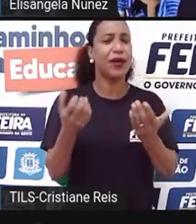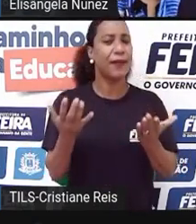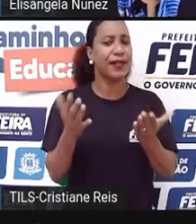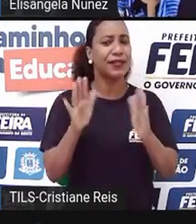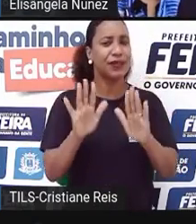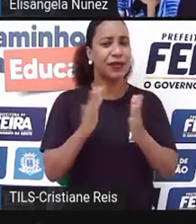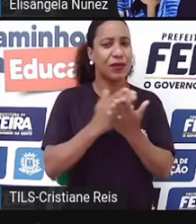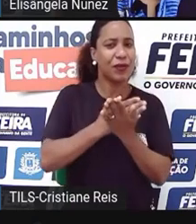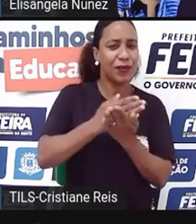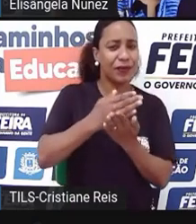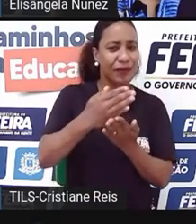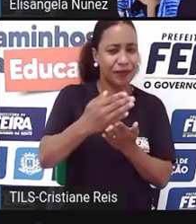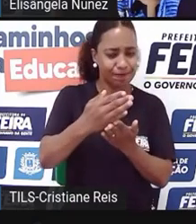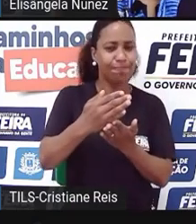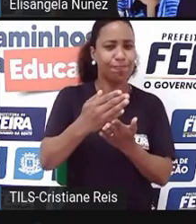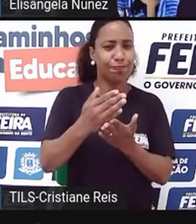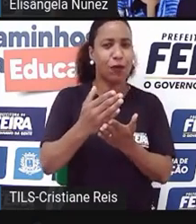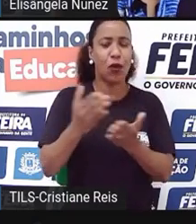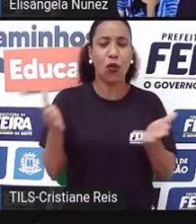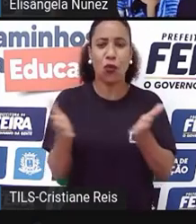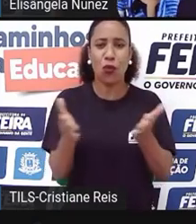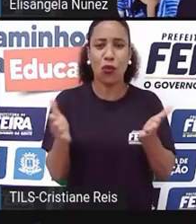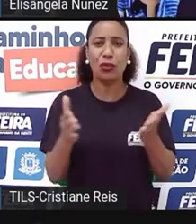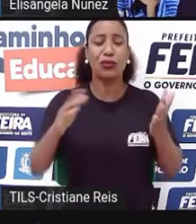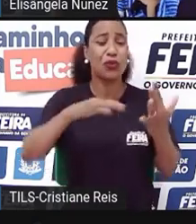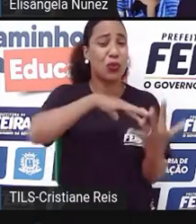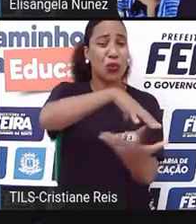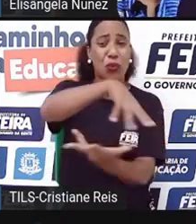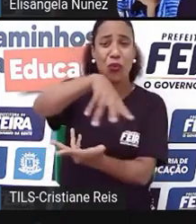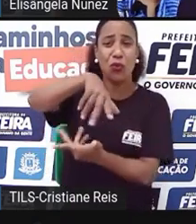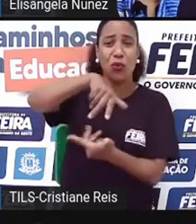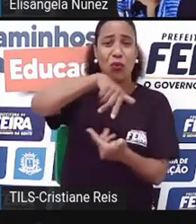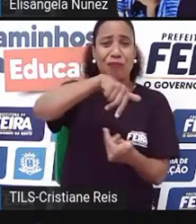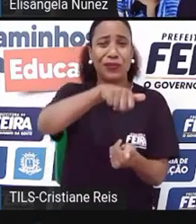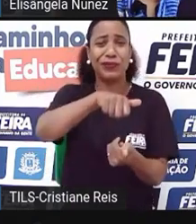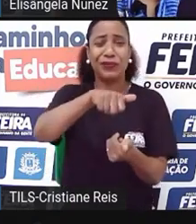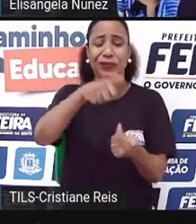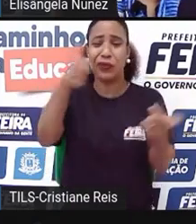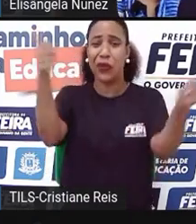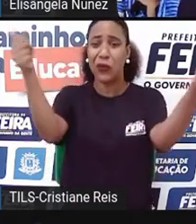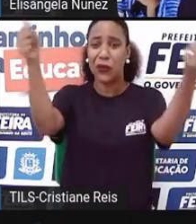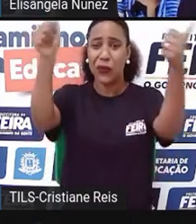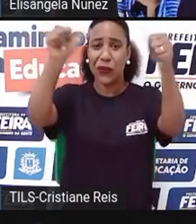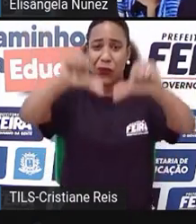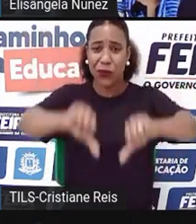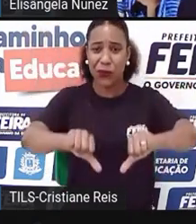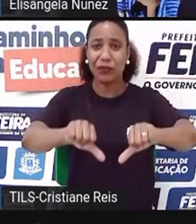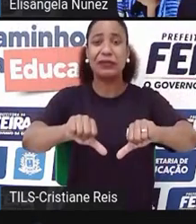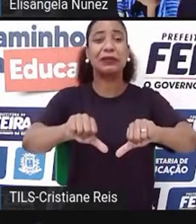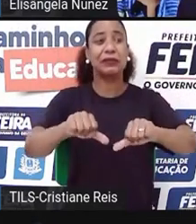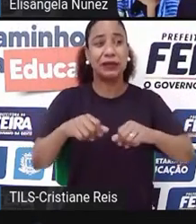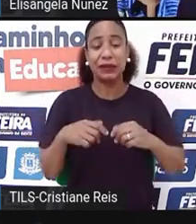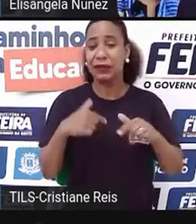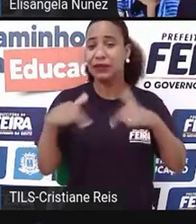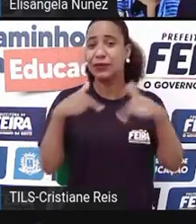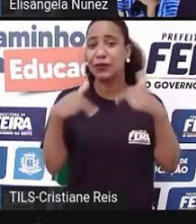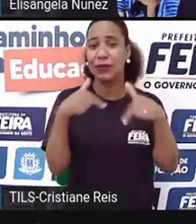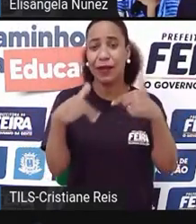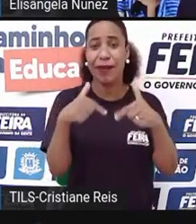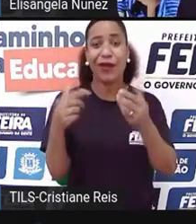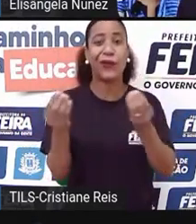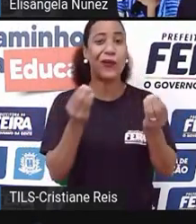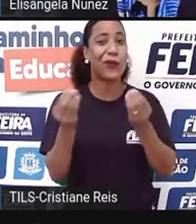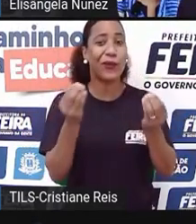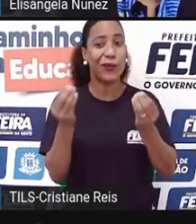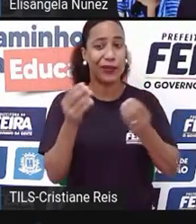entre essa situação de crise mundial que a gente está vivendo com a situação de emprego. Qual é a situação